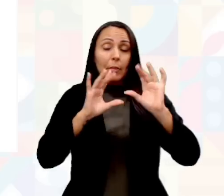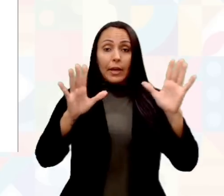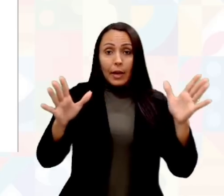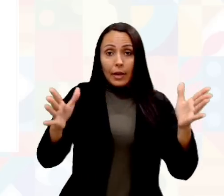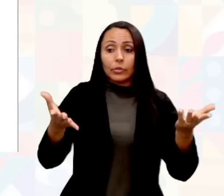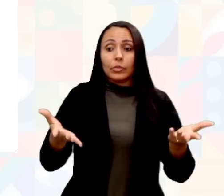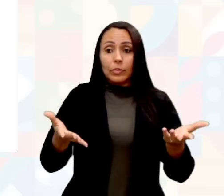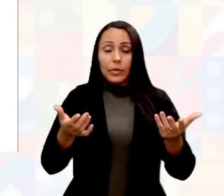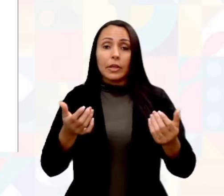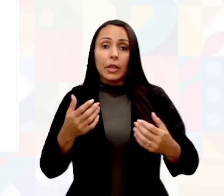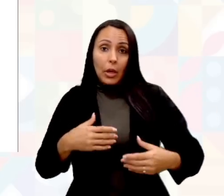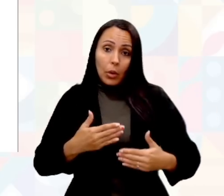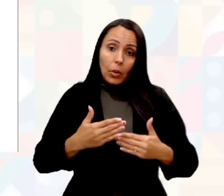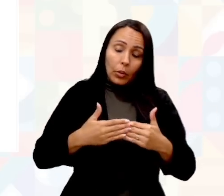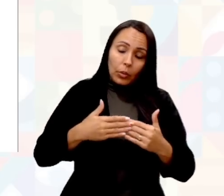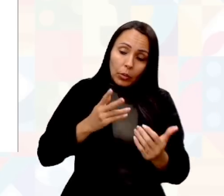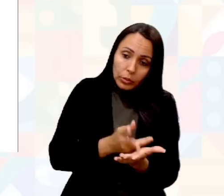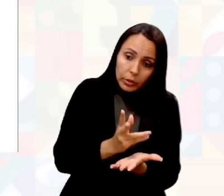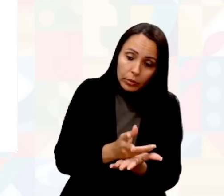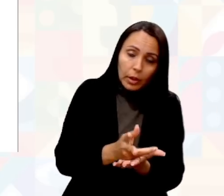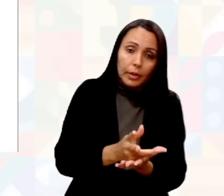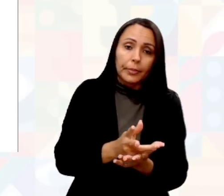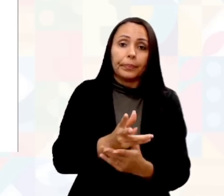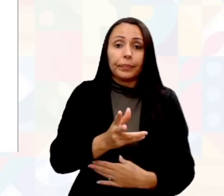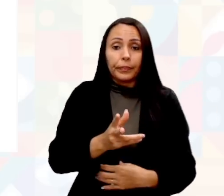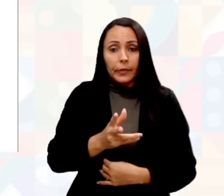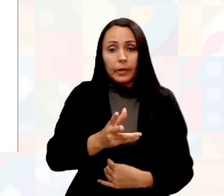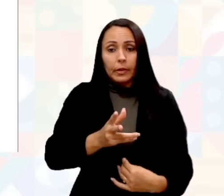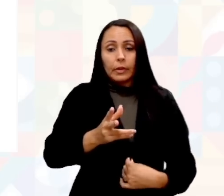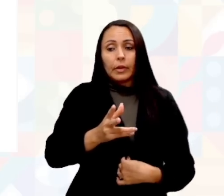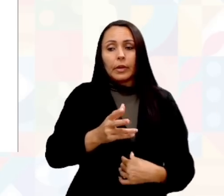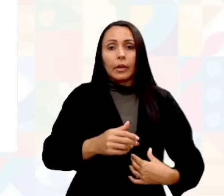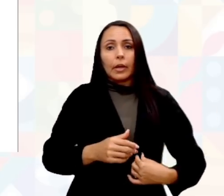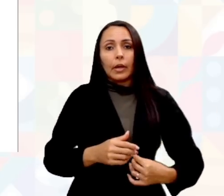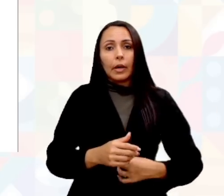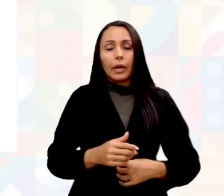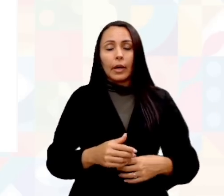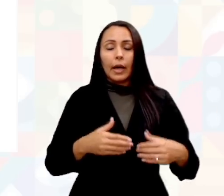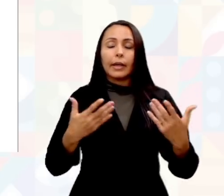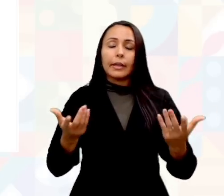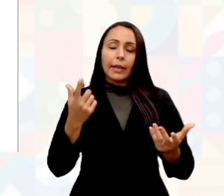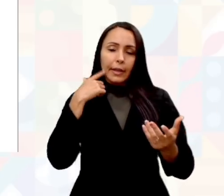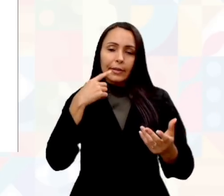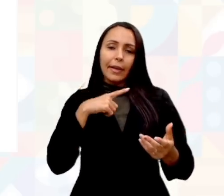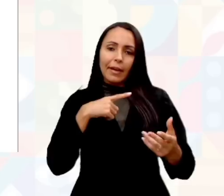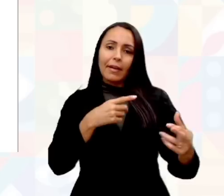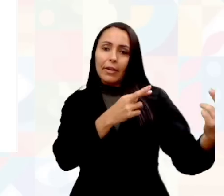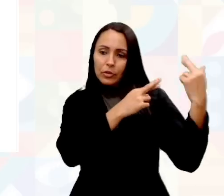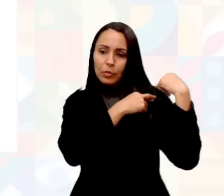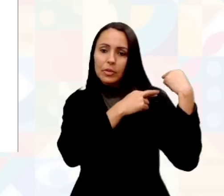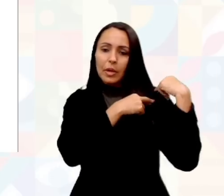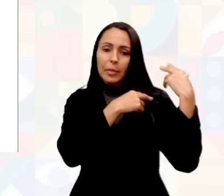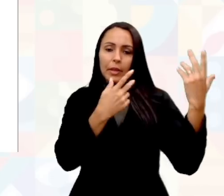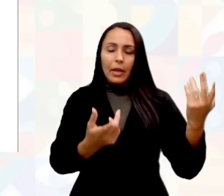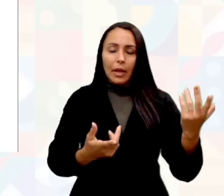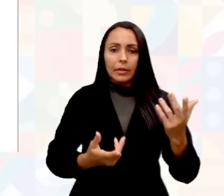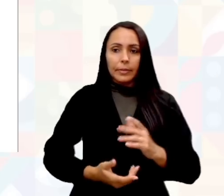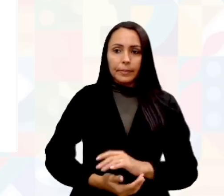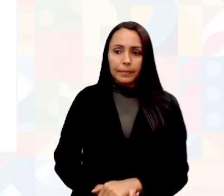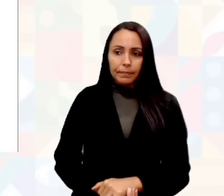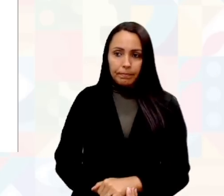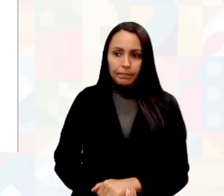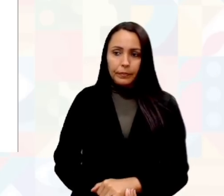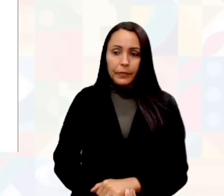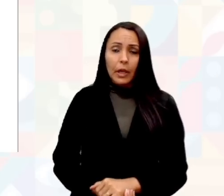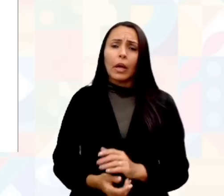continuar se reportando a quem ele tem a responsabilidade de dar satisfações. Agora deixa eu fazer